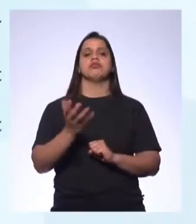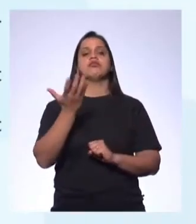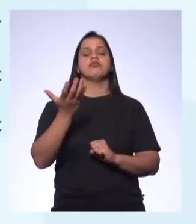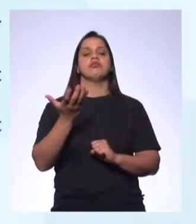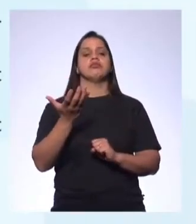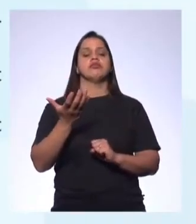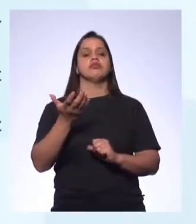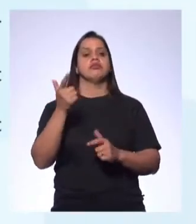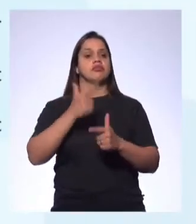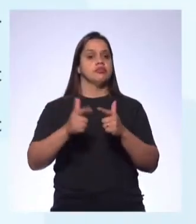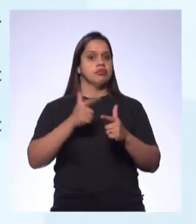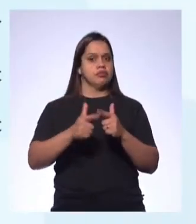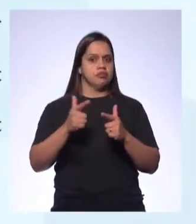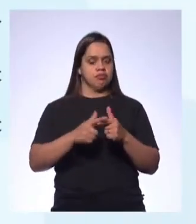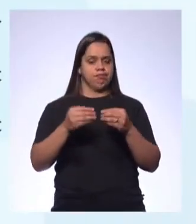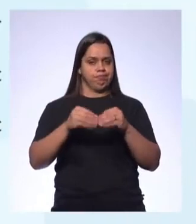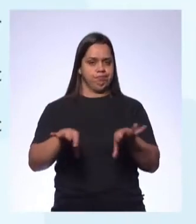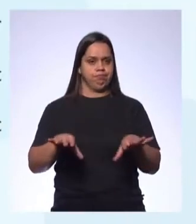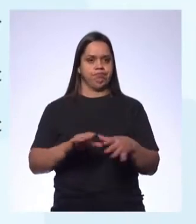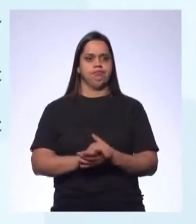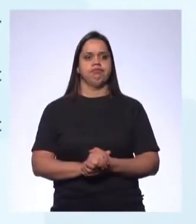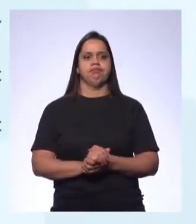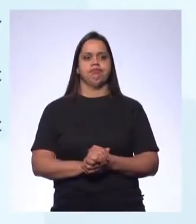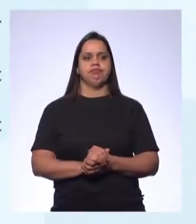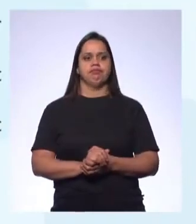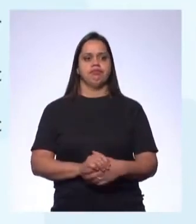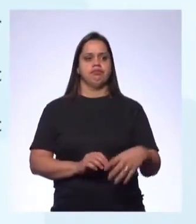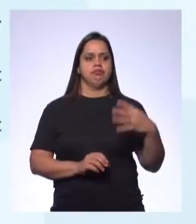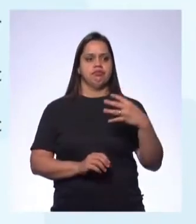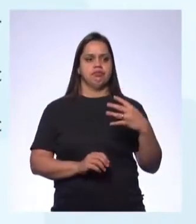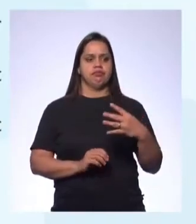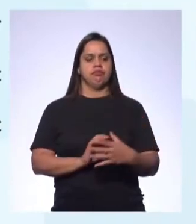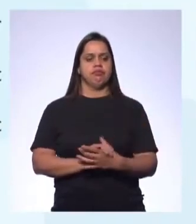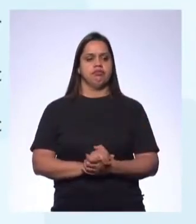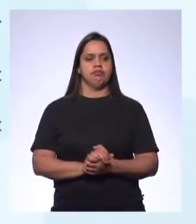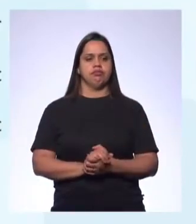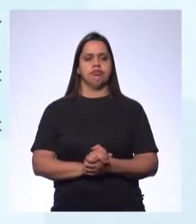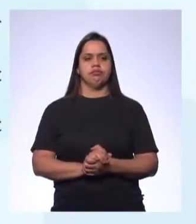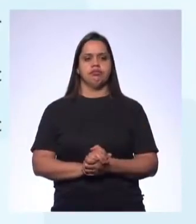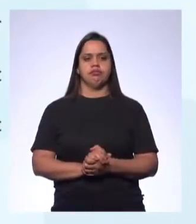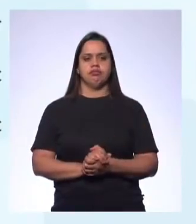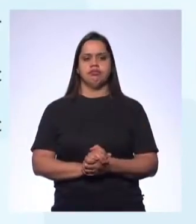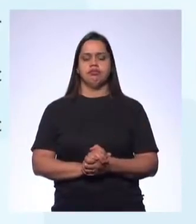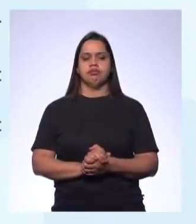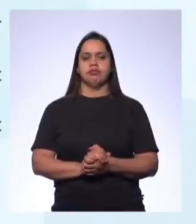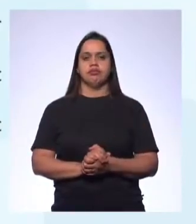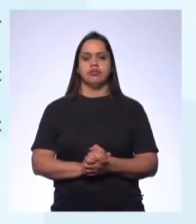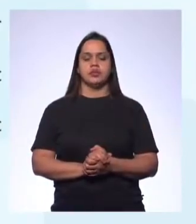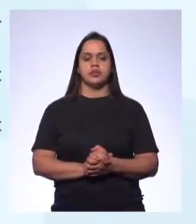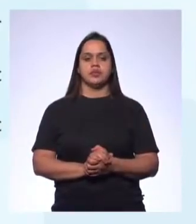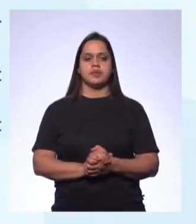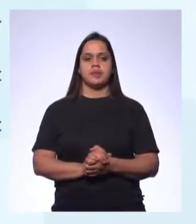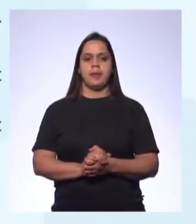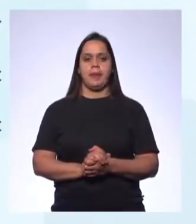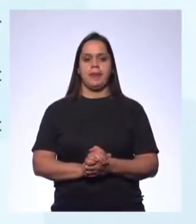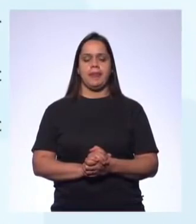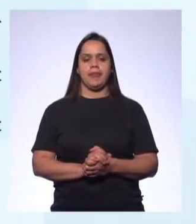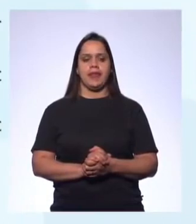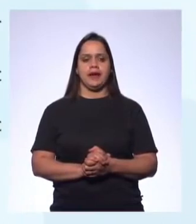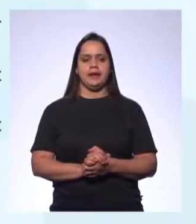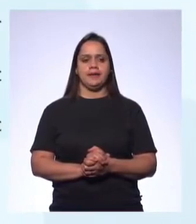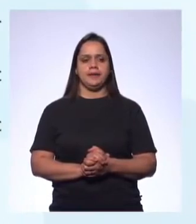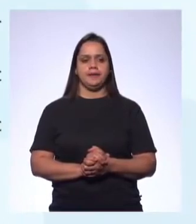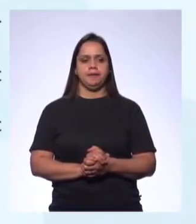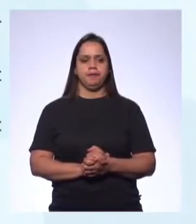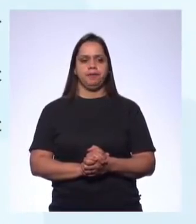sérios danos. Sério, prejuízos. 4. Never occurred in Brazil because it doesn't have... It